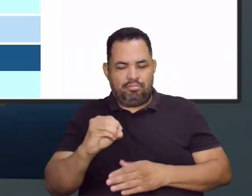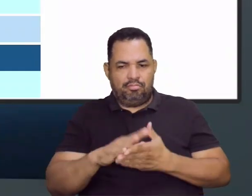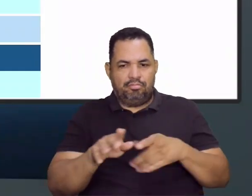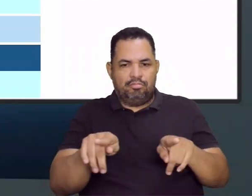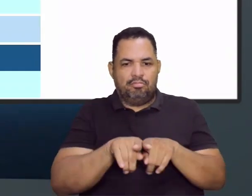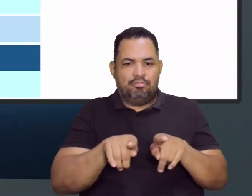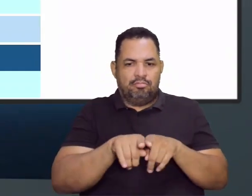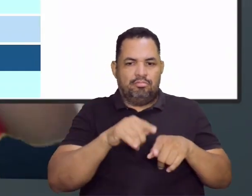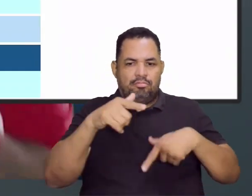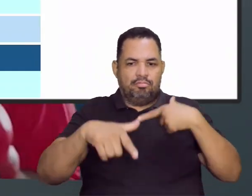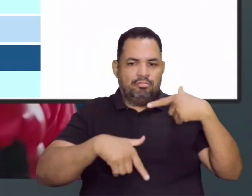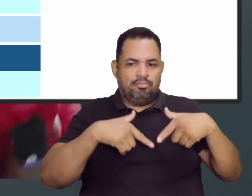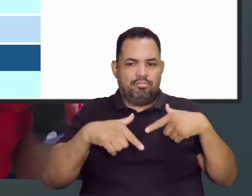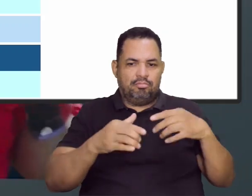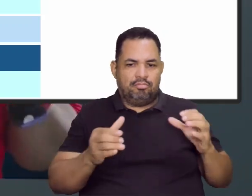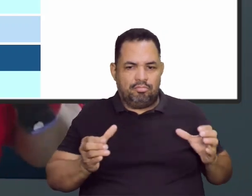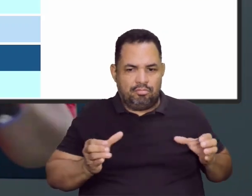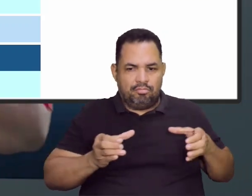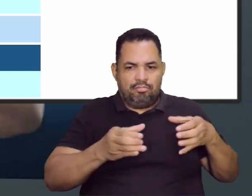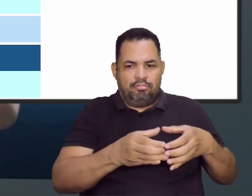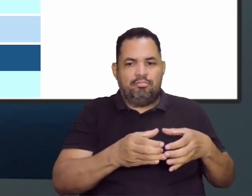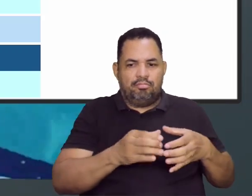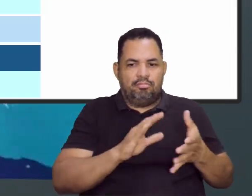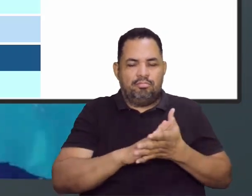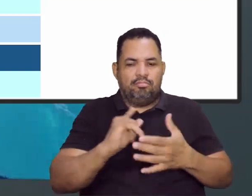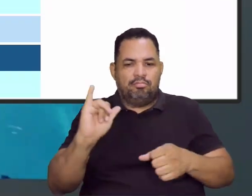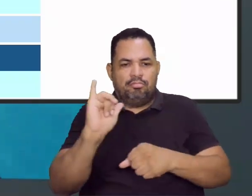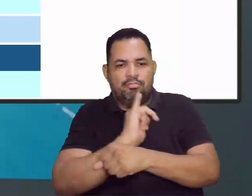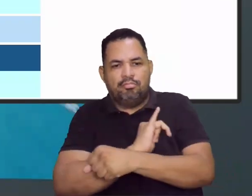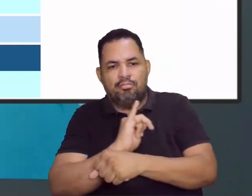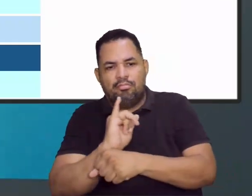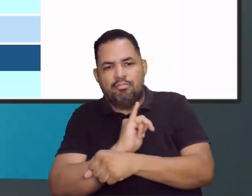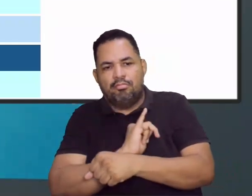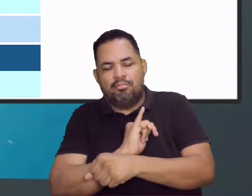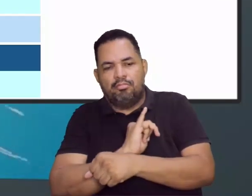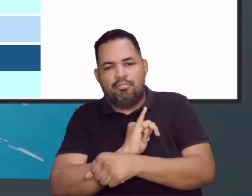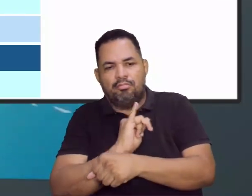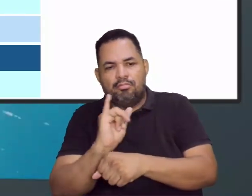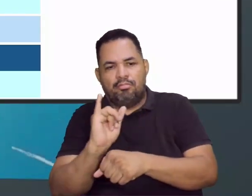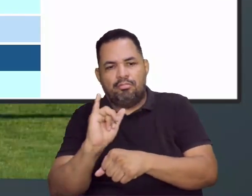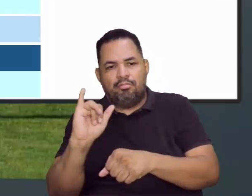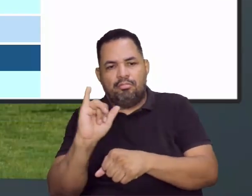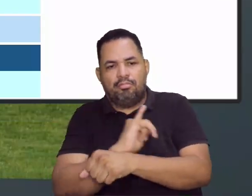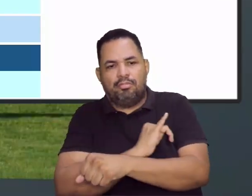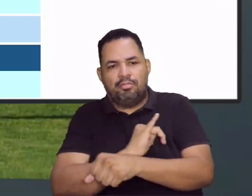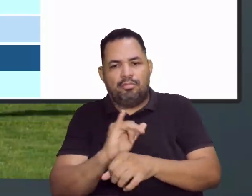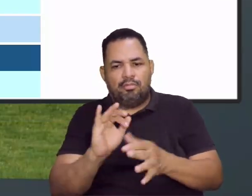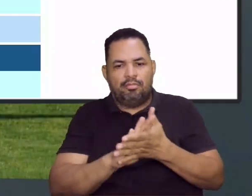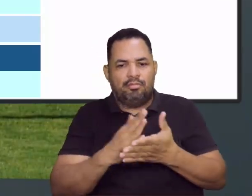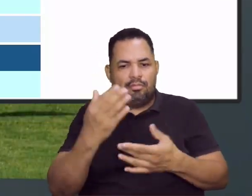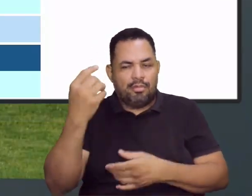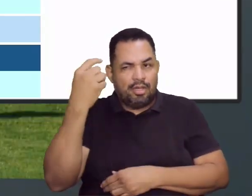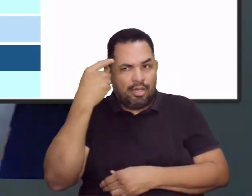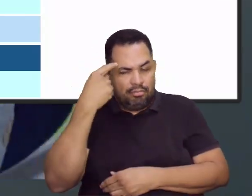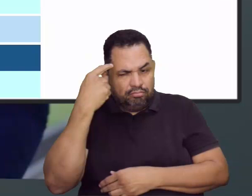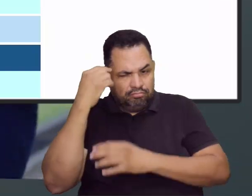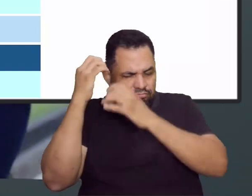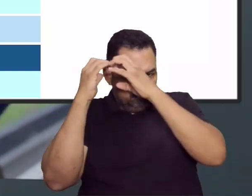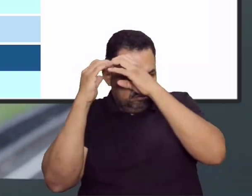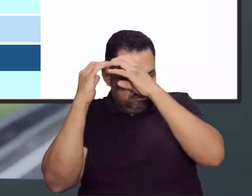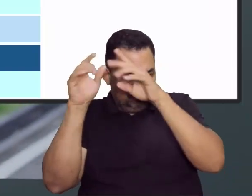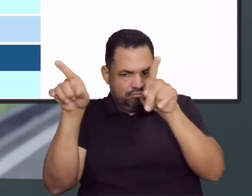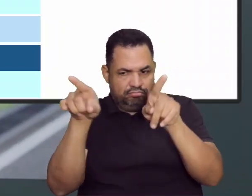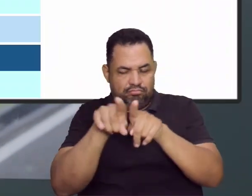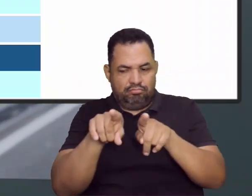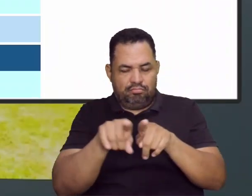A gente tem um trabalho maior de equipe, a gente pode trabalhar estratégias cognitivas. Vocês acreditam que eu já